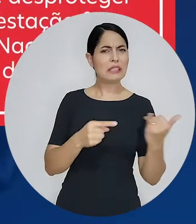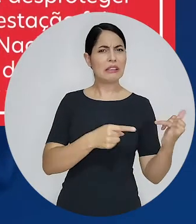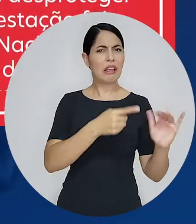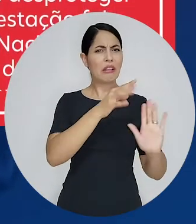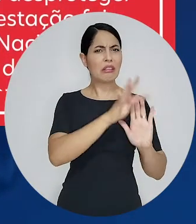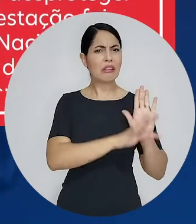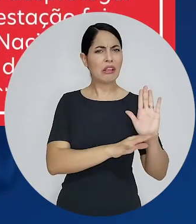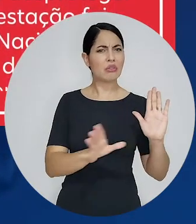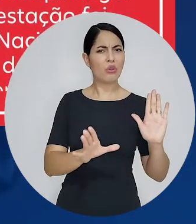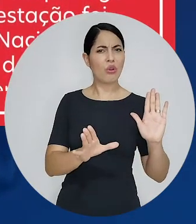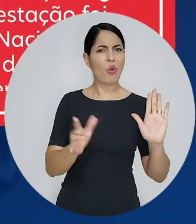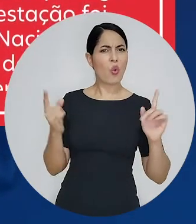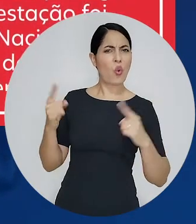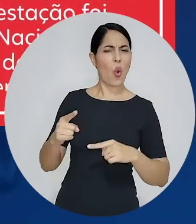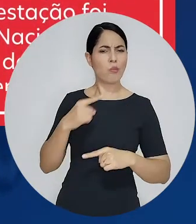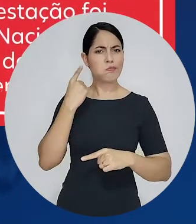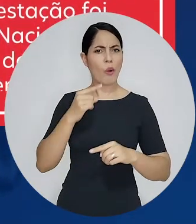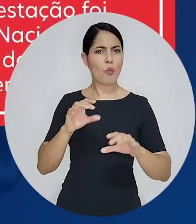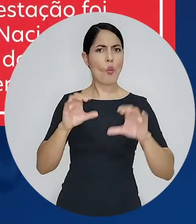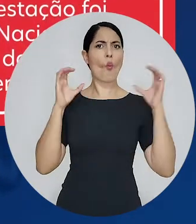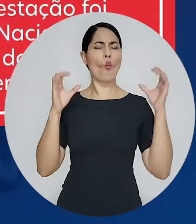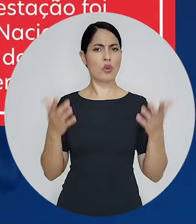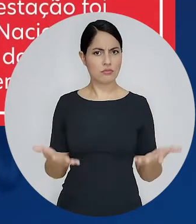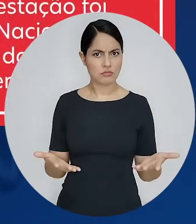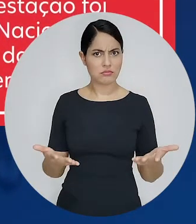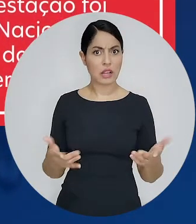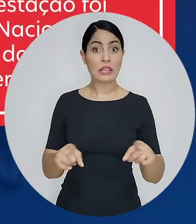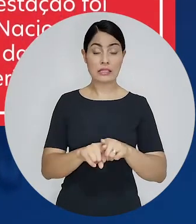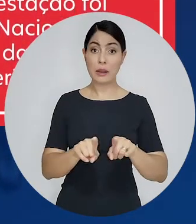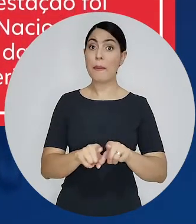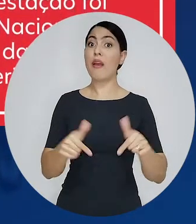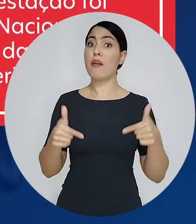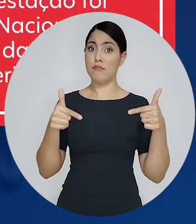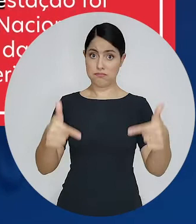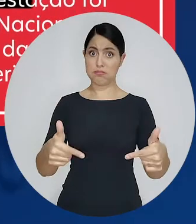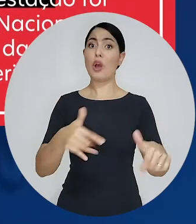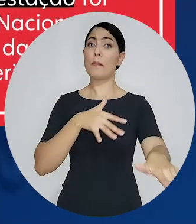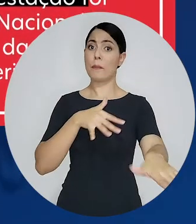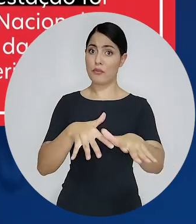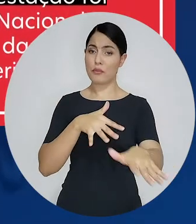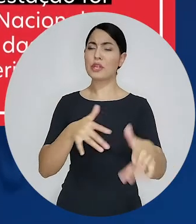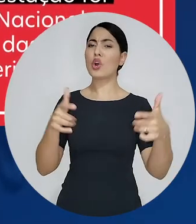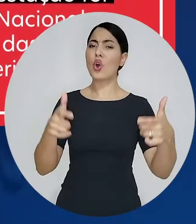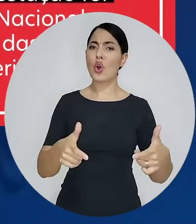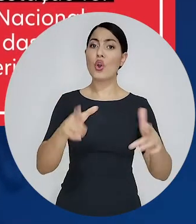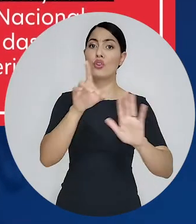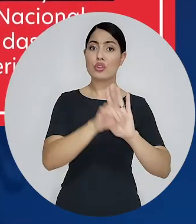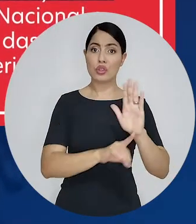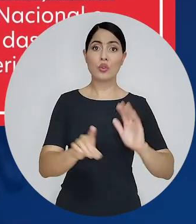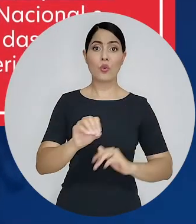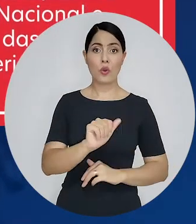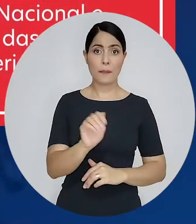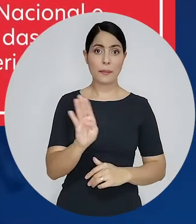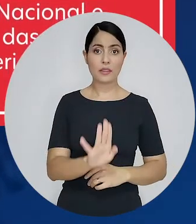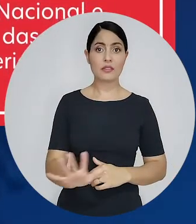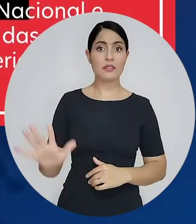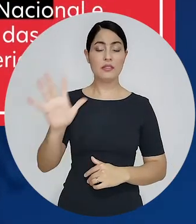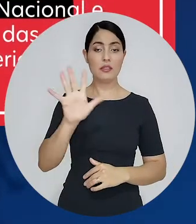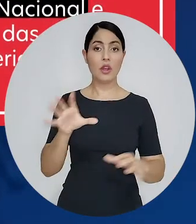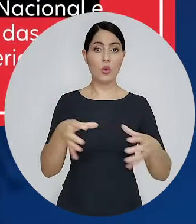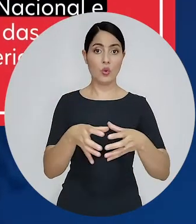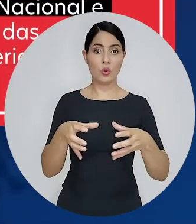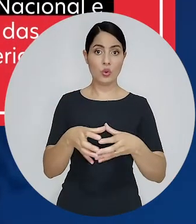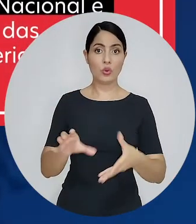objetivo calar a advocacia e desproteger o cidadão. A primeira manifestação foi feita pela diretoria da OAB